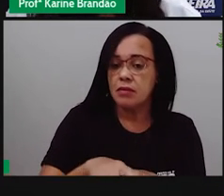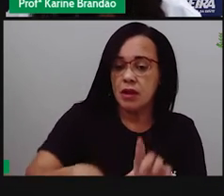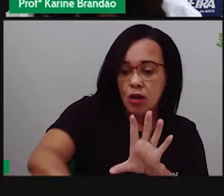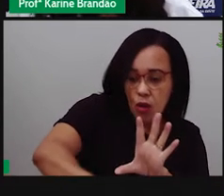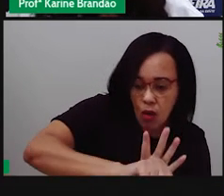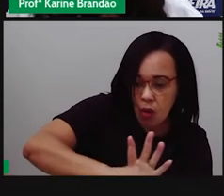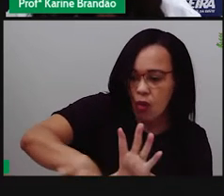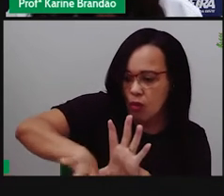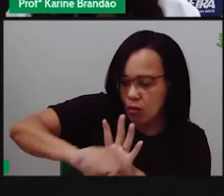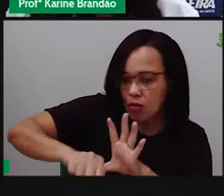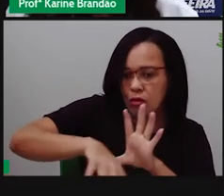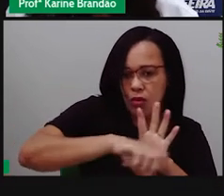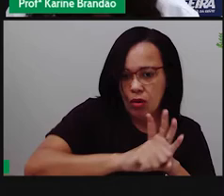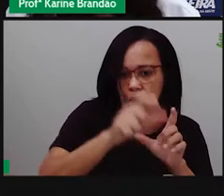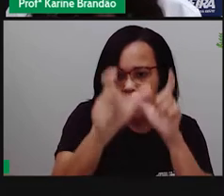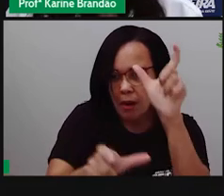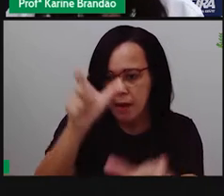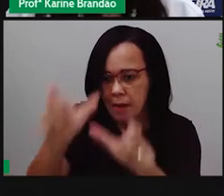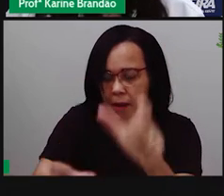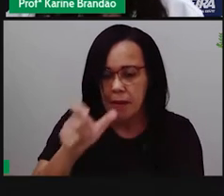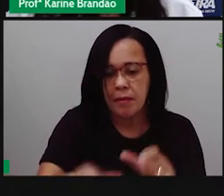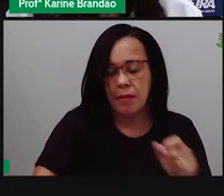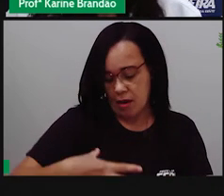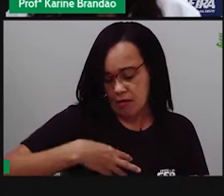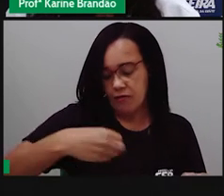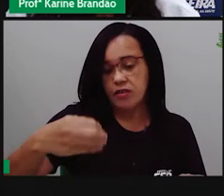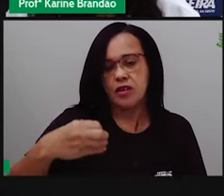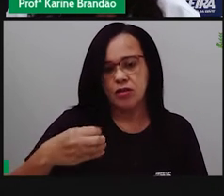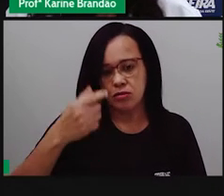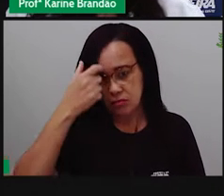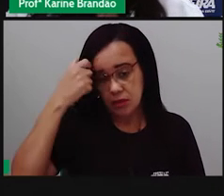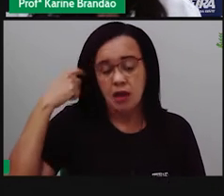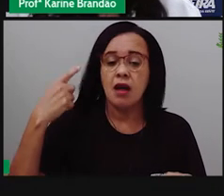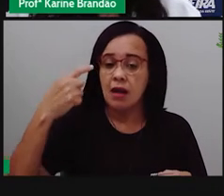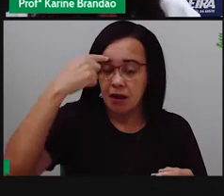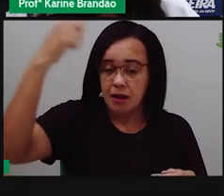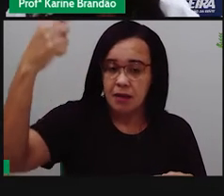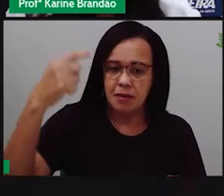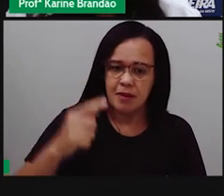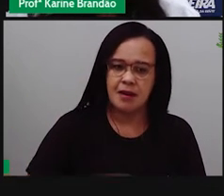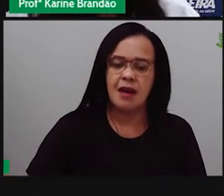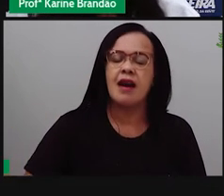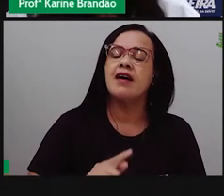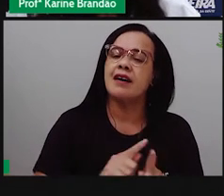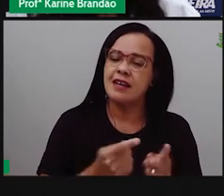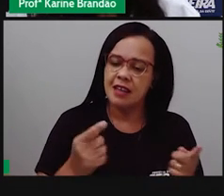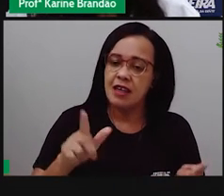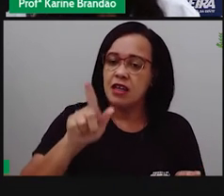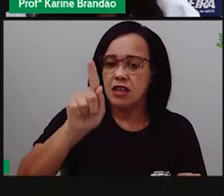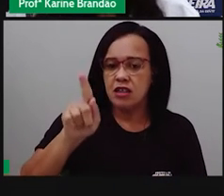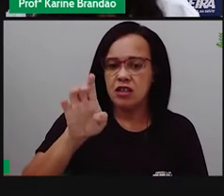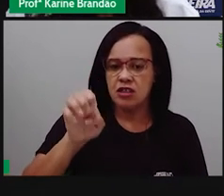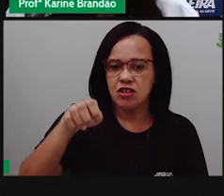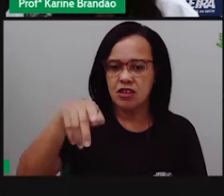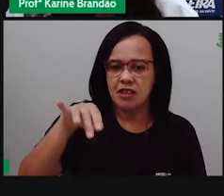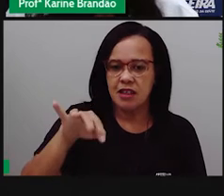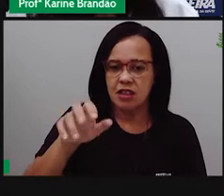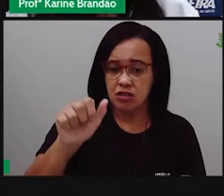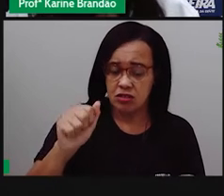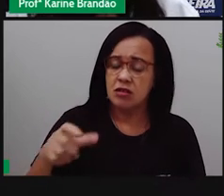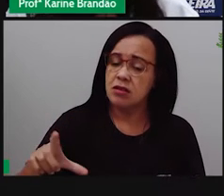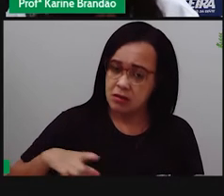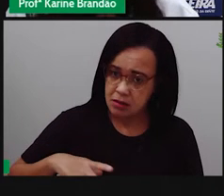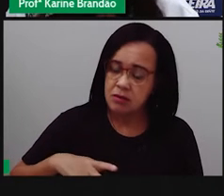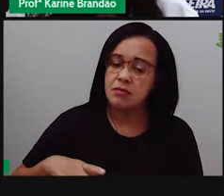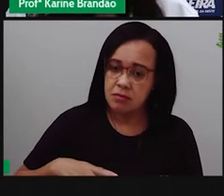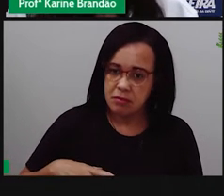através lá, na genética que a gente já estudou, na reprodução, né, nos cromossomos, eles vão ter essas